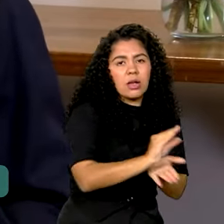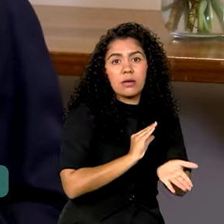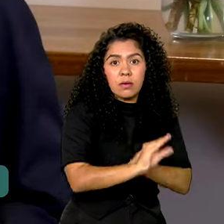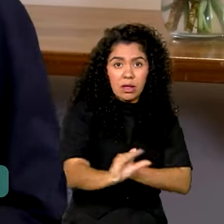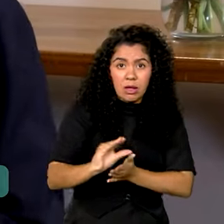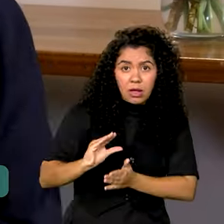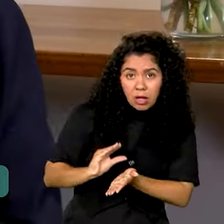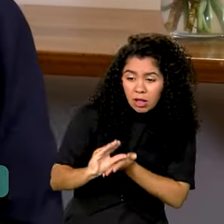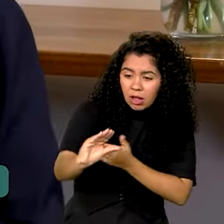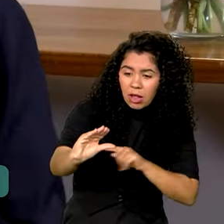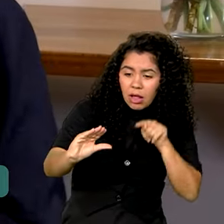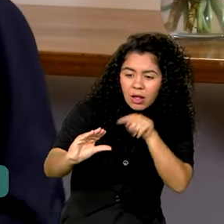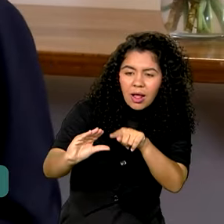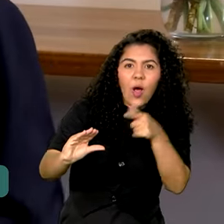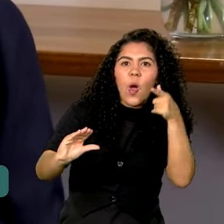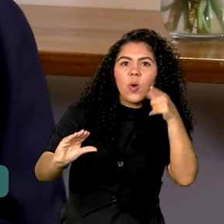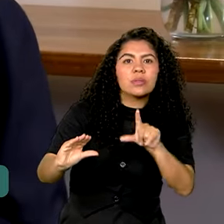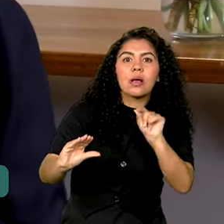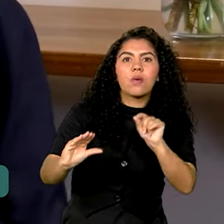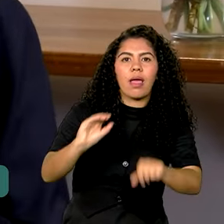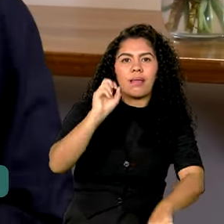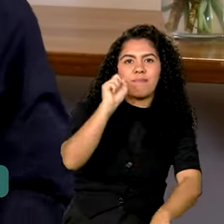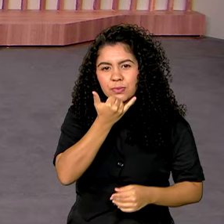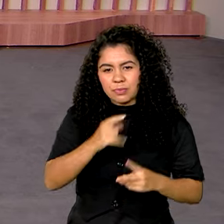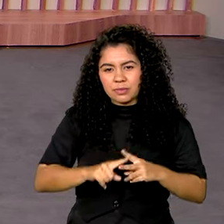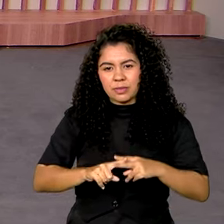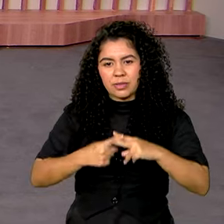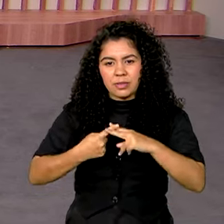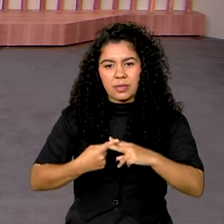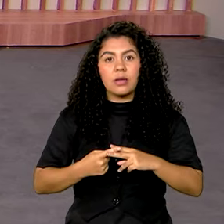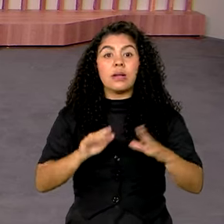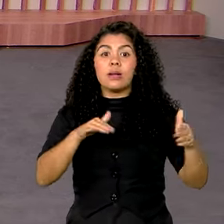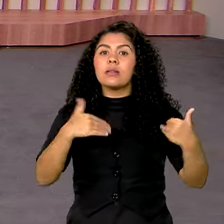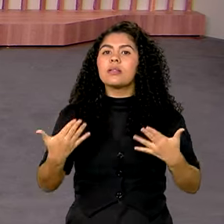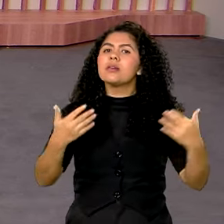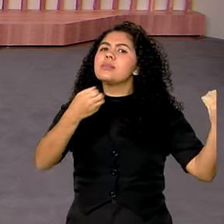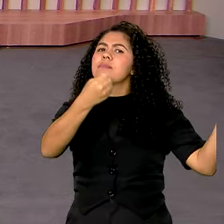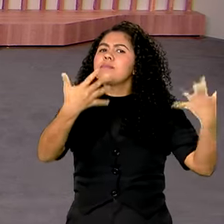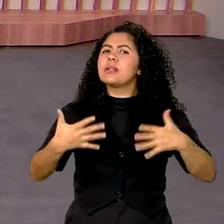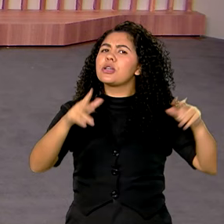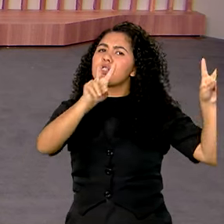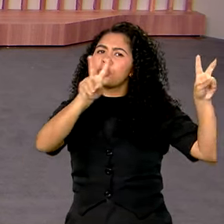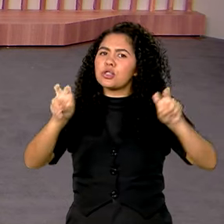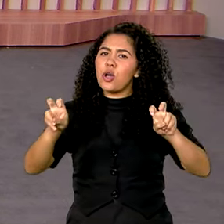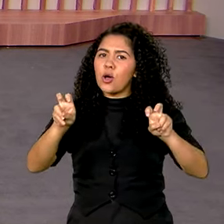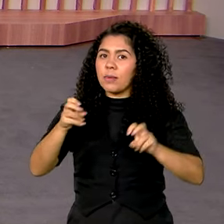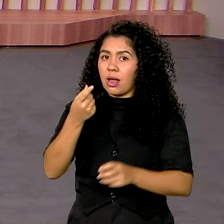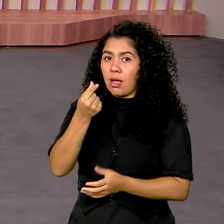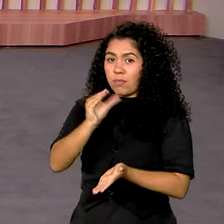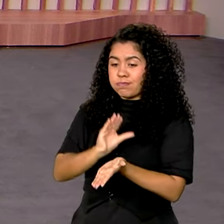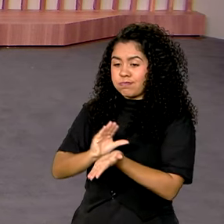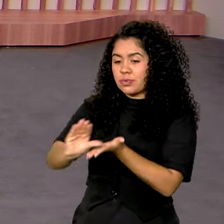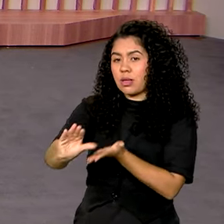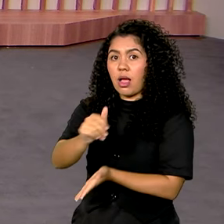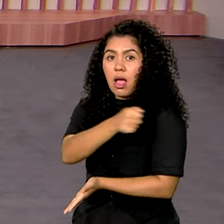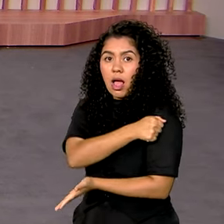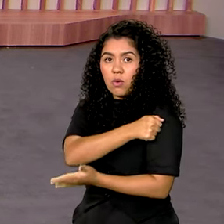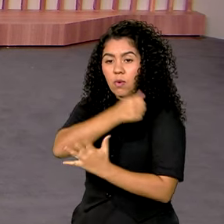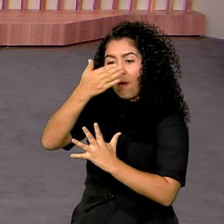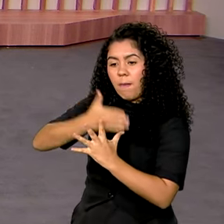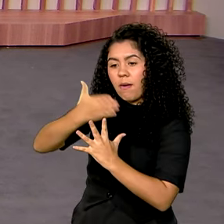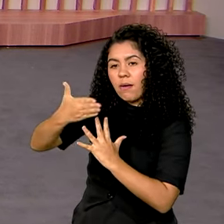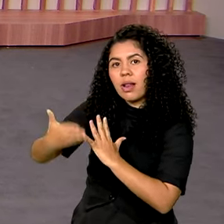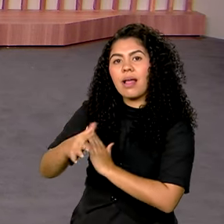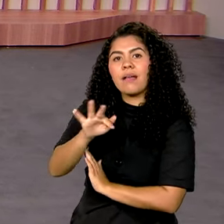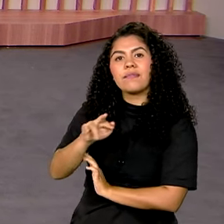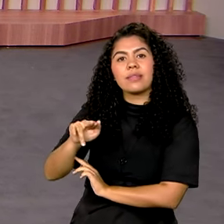investimento que você faz, ele gera emprego, gera oportunidade do comércio. Agora, assunto é FIES e a gente tem um recado importante para os estudantes. Mas